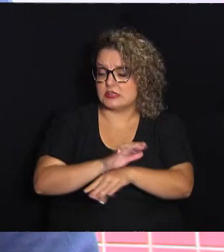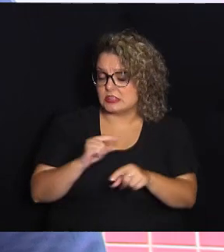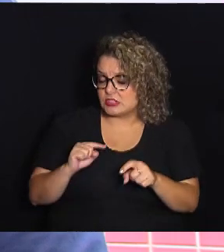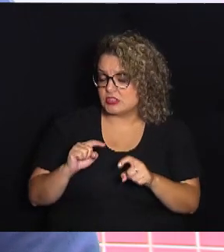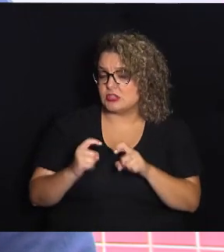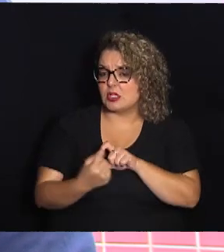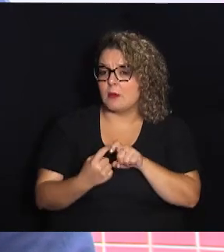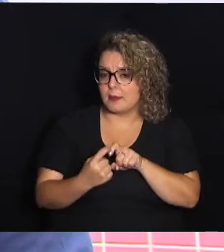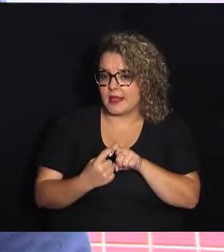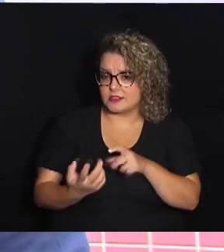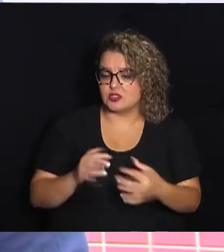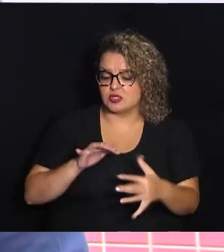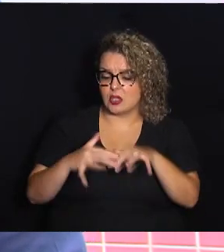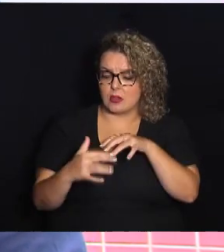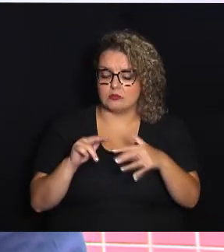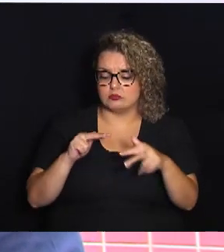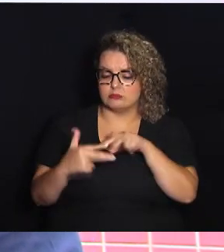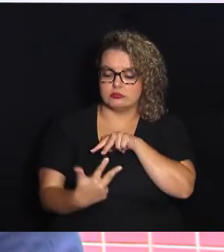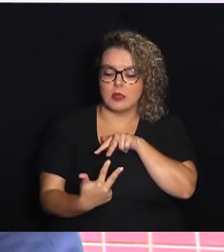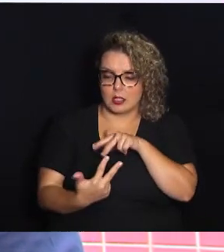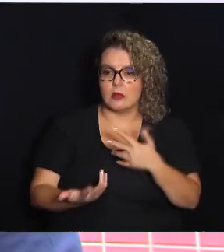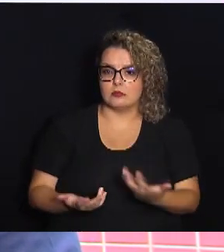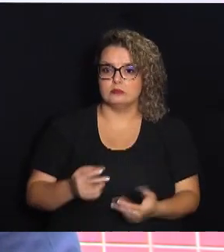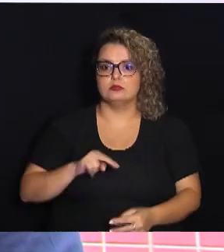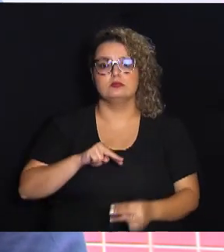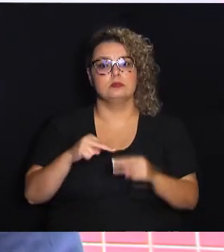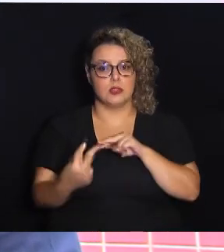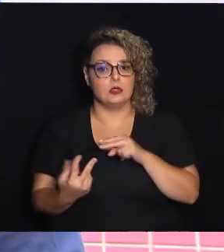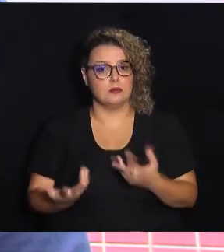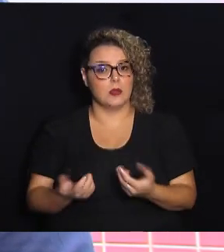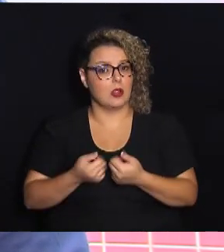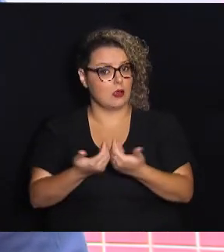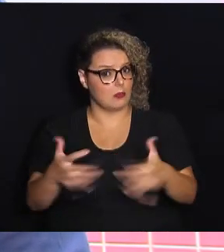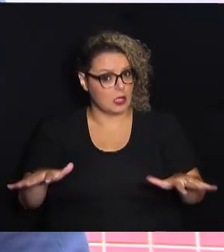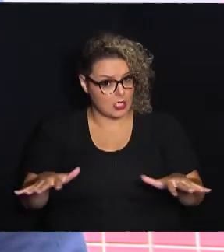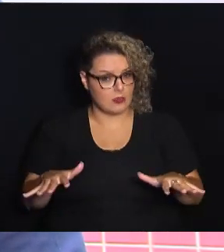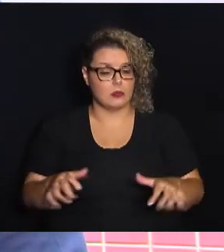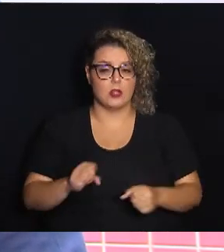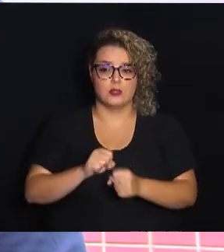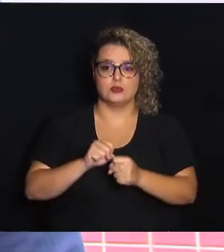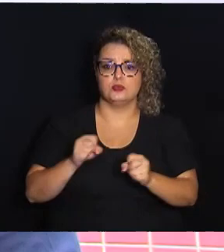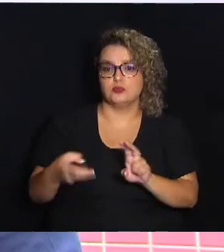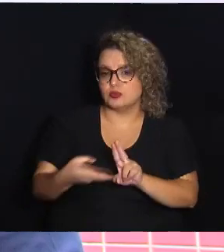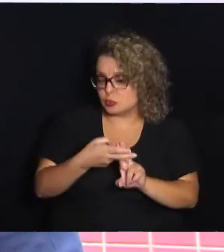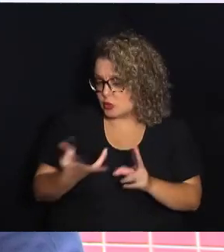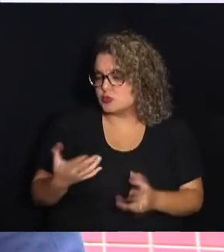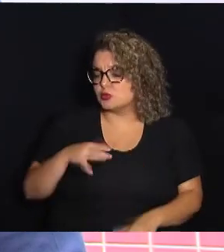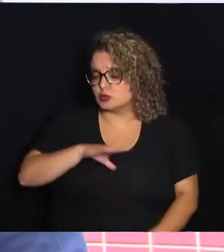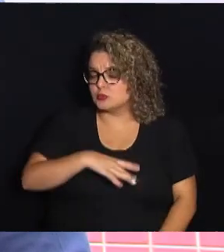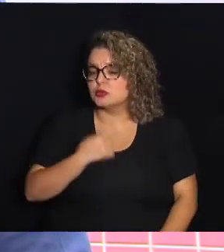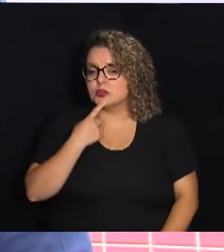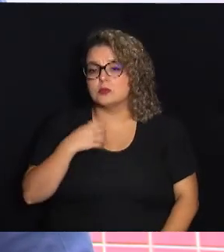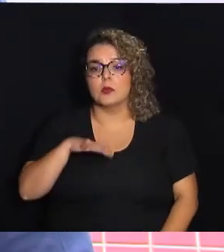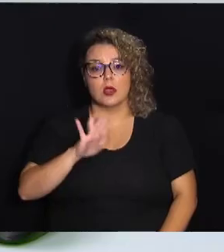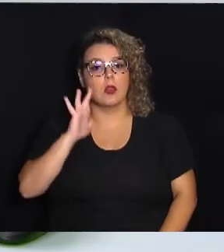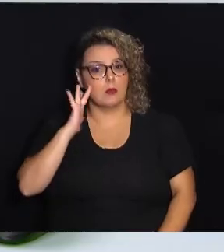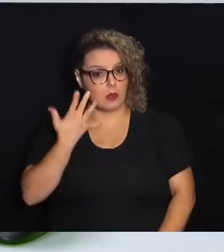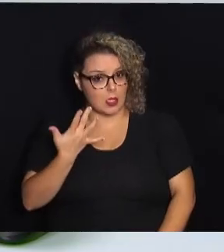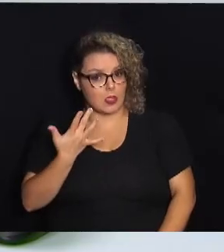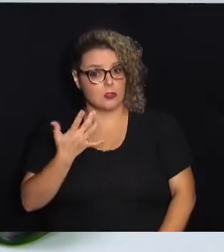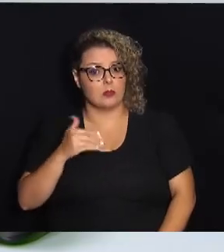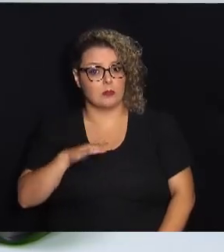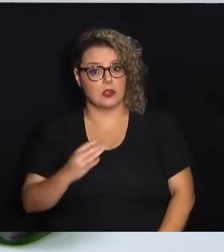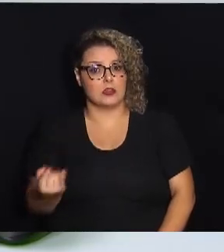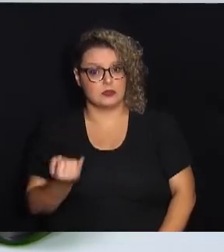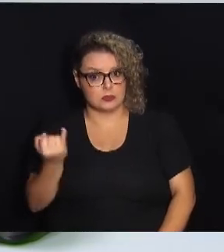do serviço de assistência médica online para atender a população e ainda ampliar a oferta e qualificação do SUS municipal. Eu acho